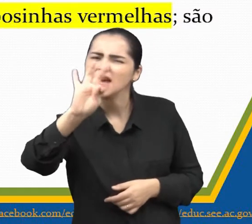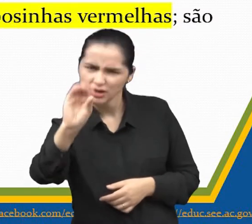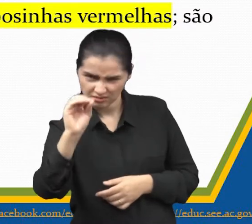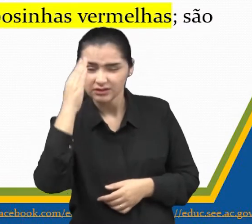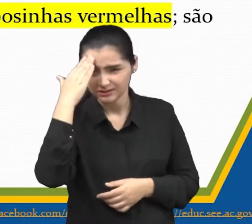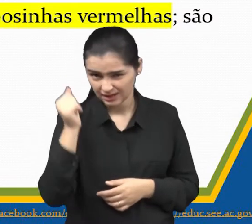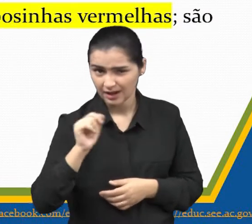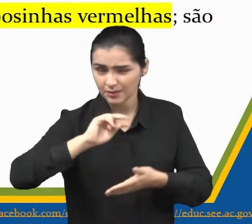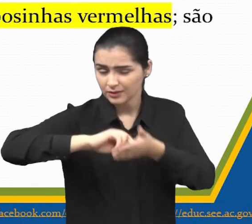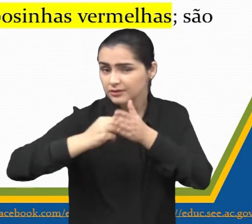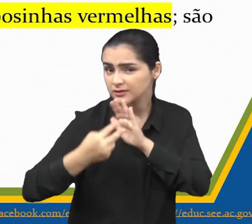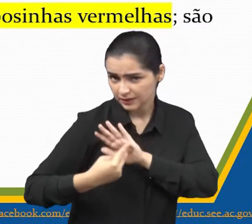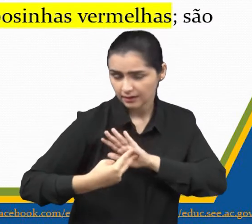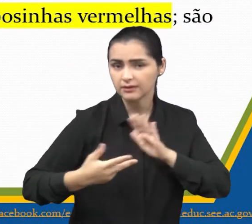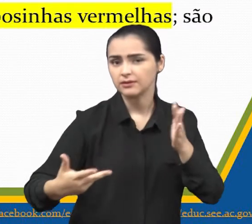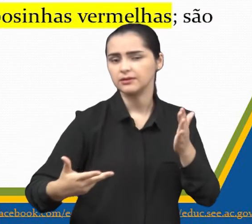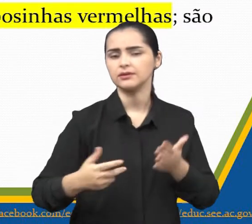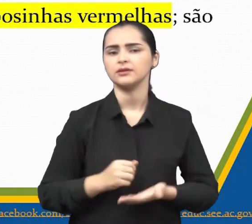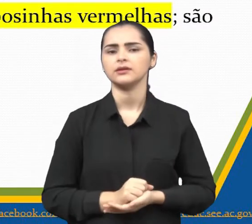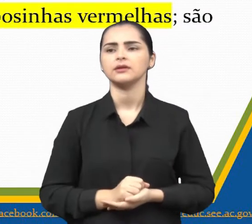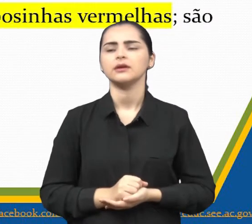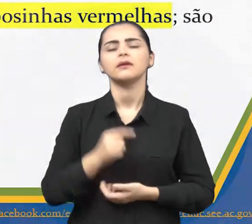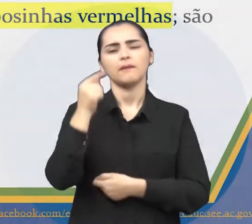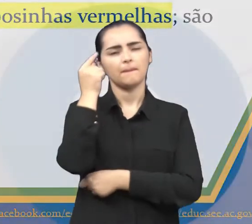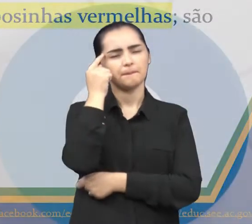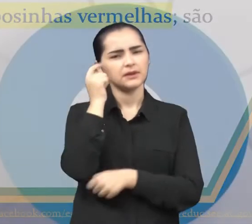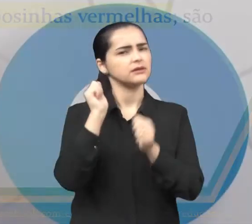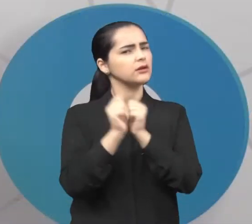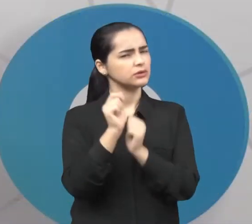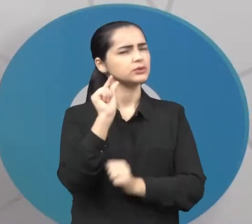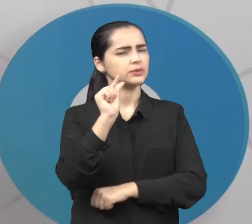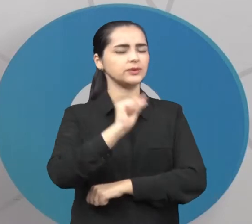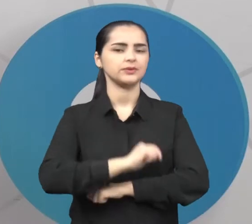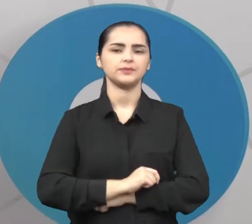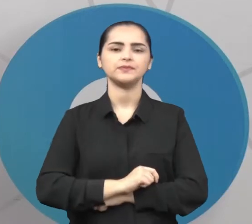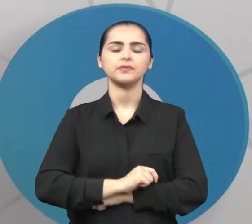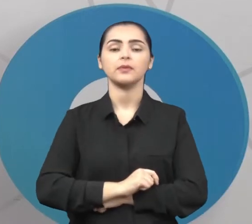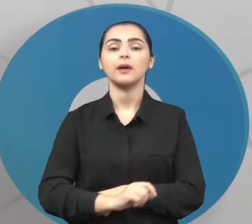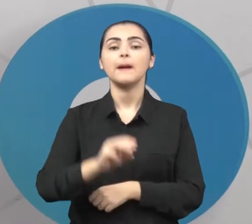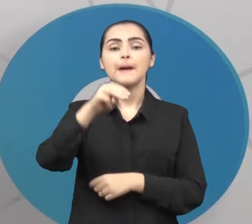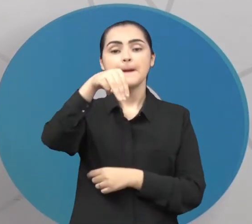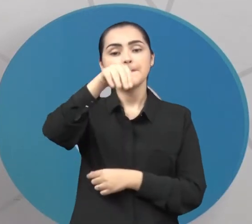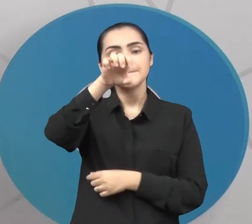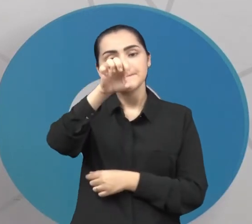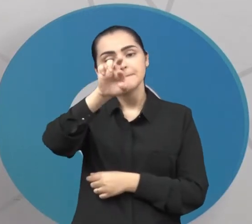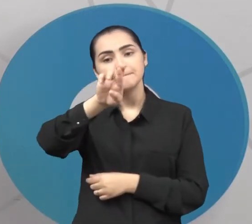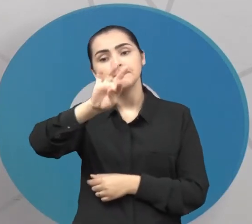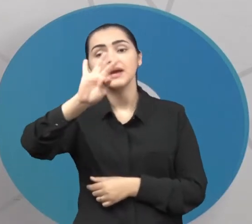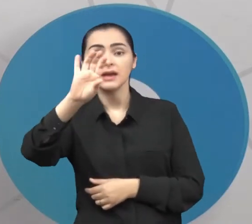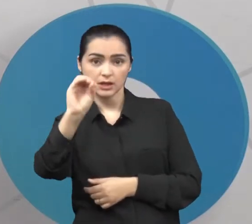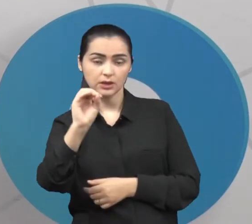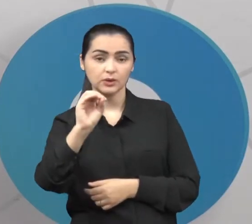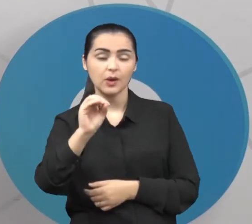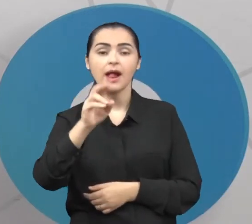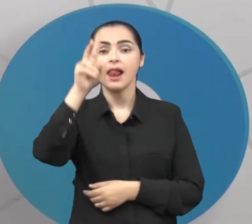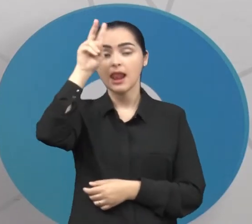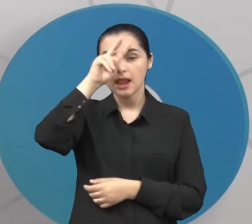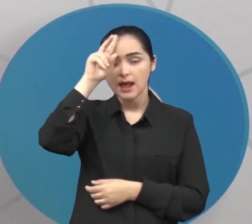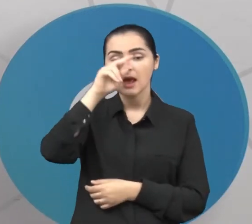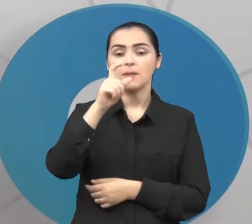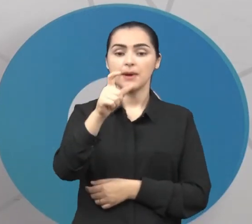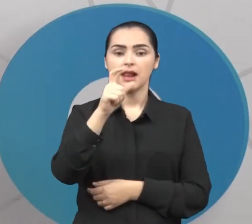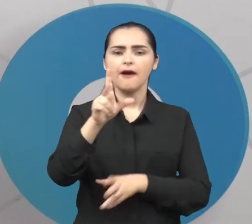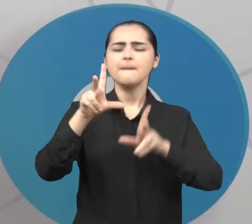o que significa mérito? mérito. pensar um pouquinho? Mérito, lembra a palavra merecimento,